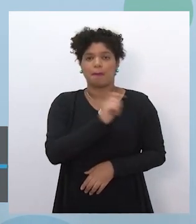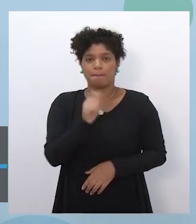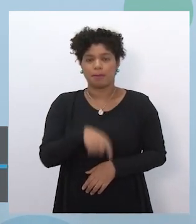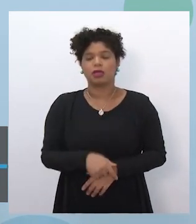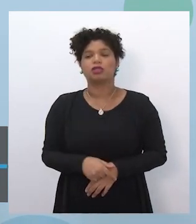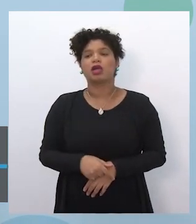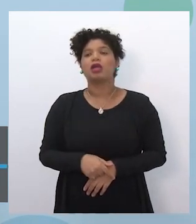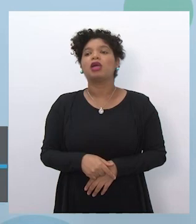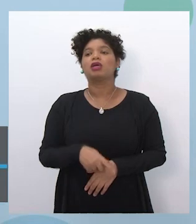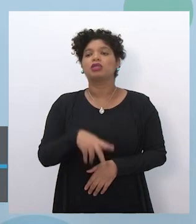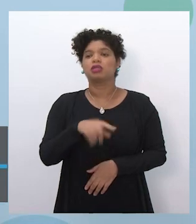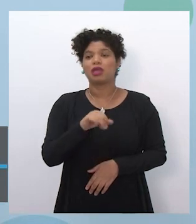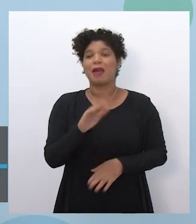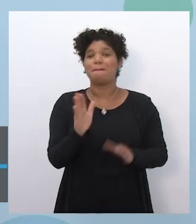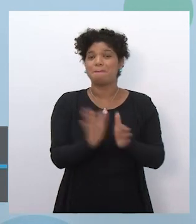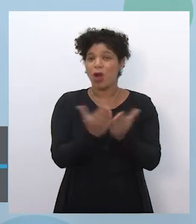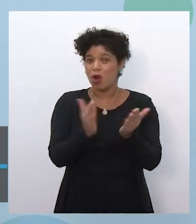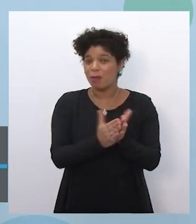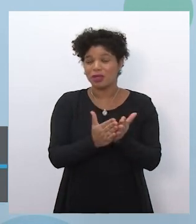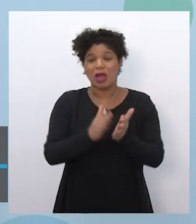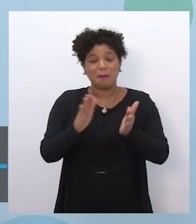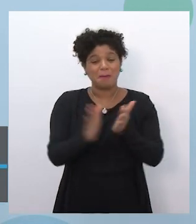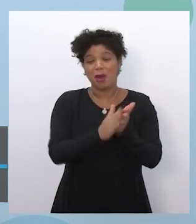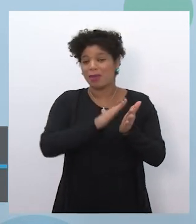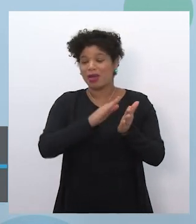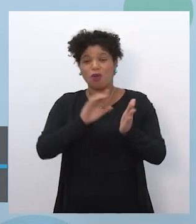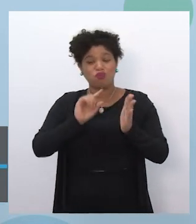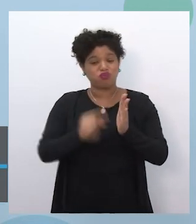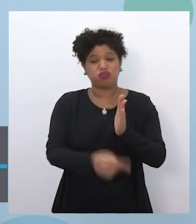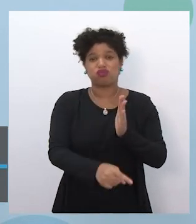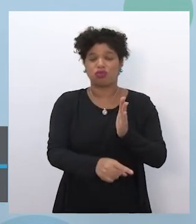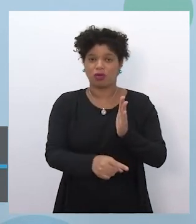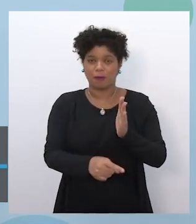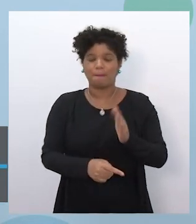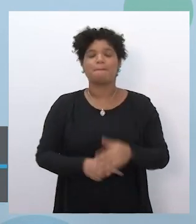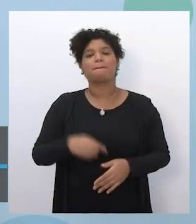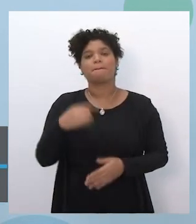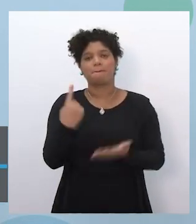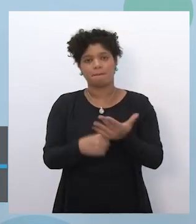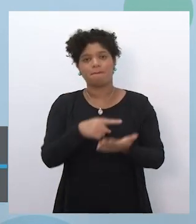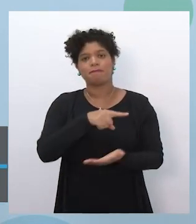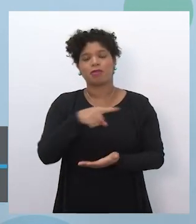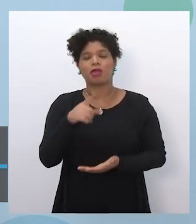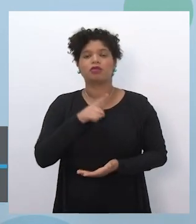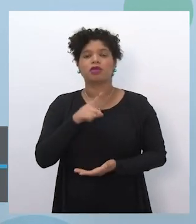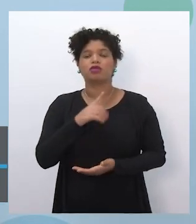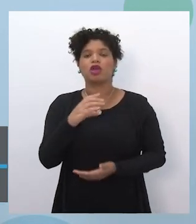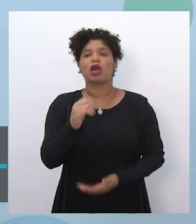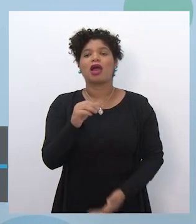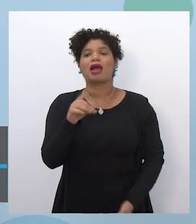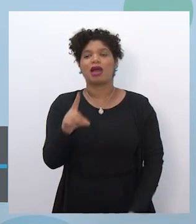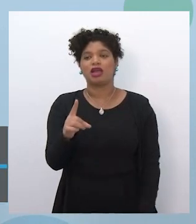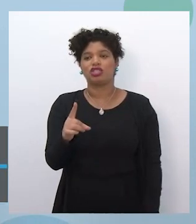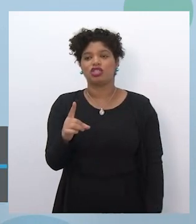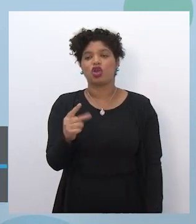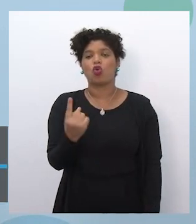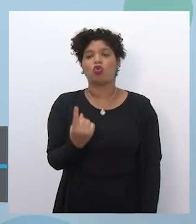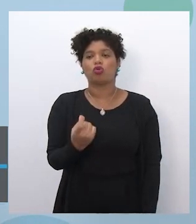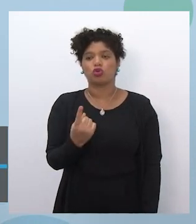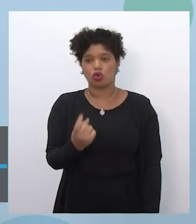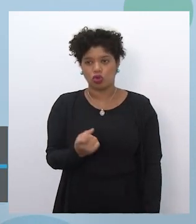de pobreza e de extrema pobreza. Então, a gente conta com vocês aí pelos critérios do Cade Único para chegar